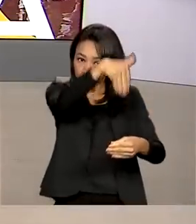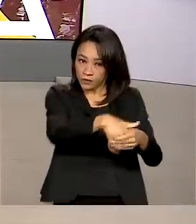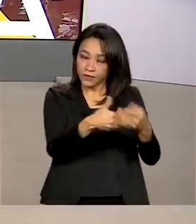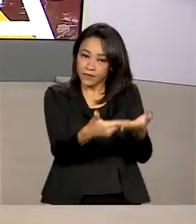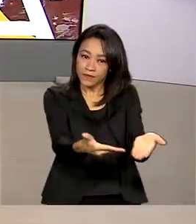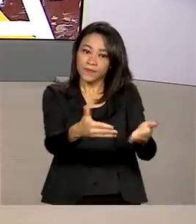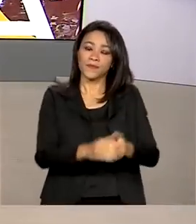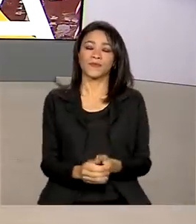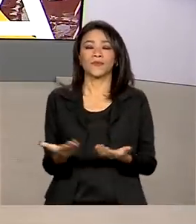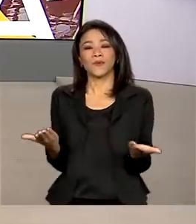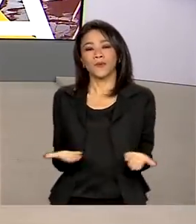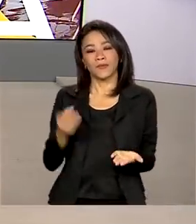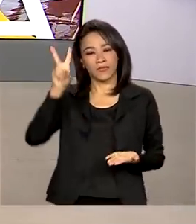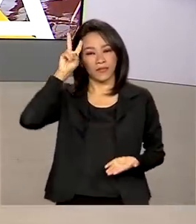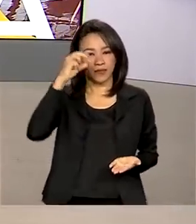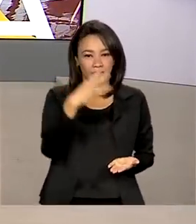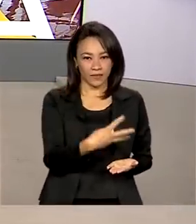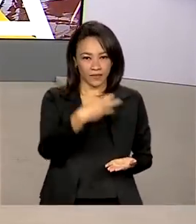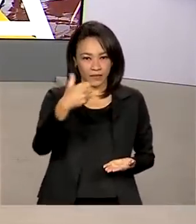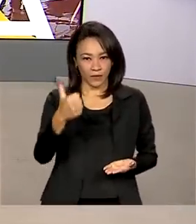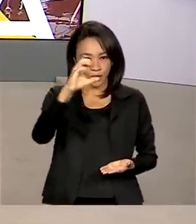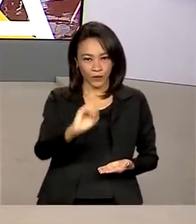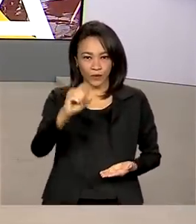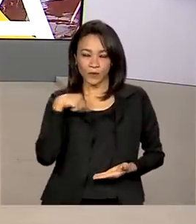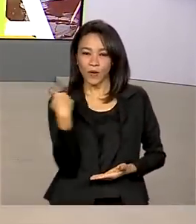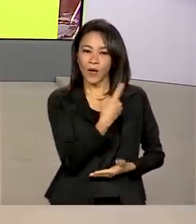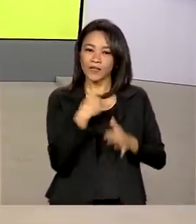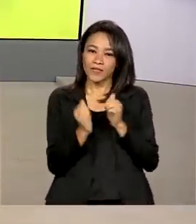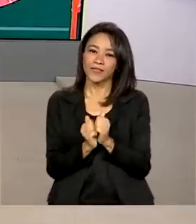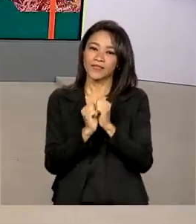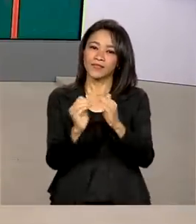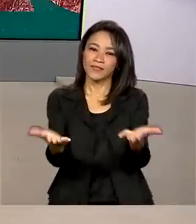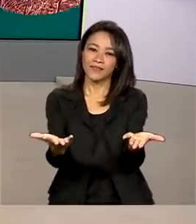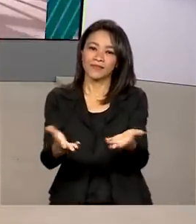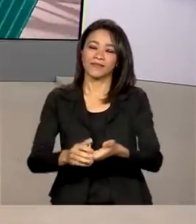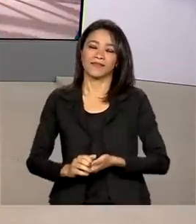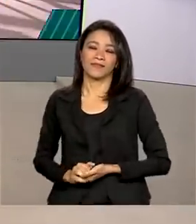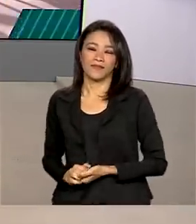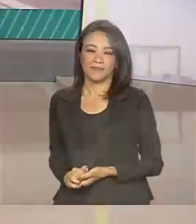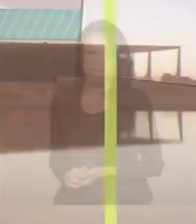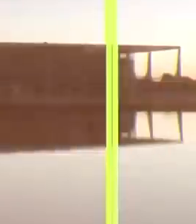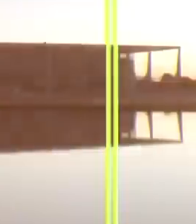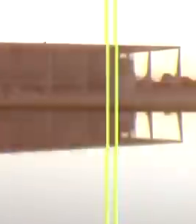Segunda-feira, 31 de outubro, o Brasil em dia já está no ar.